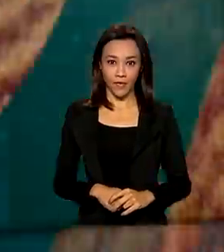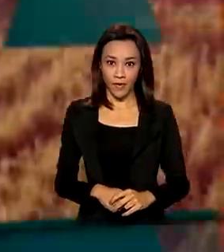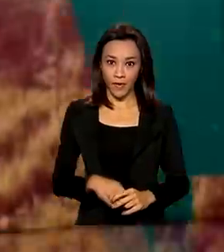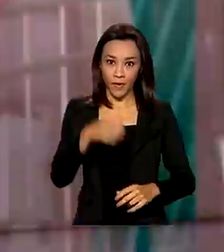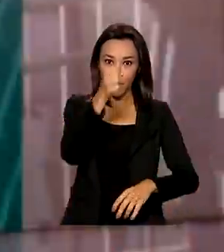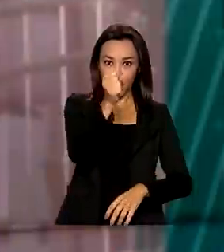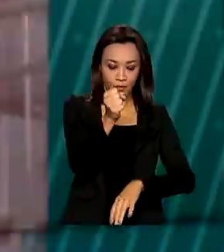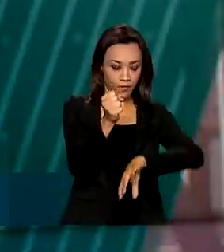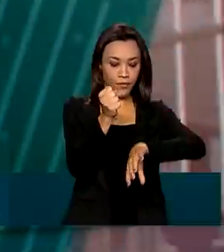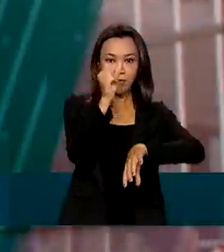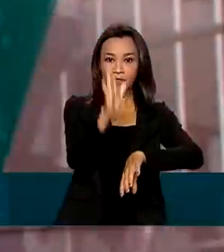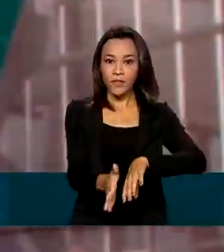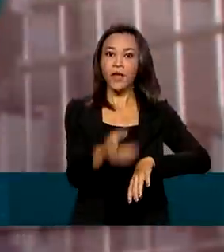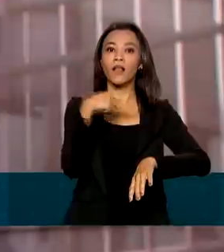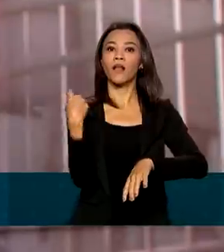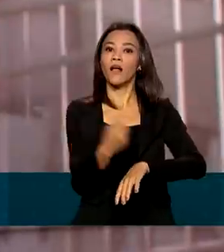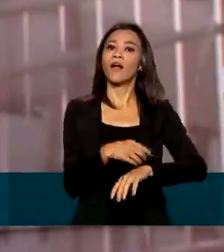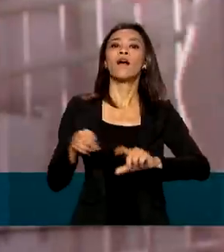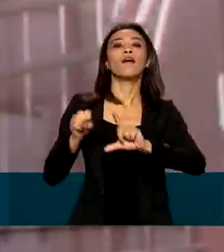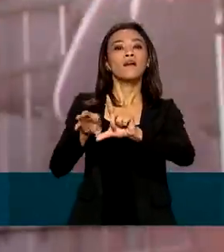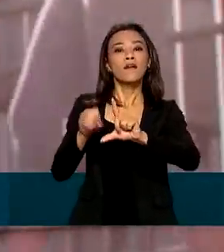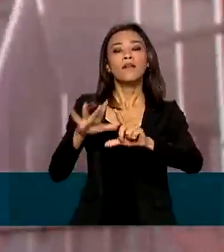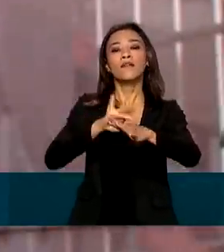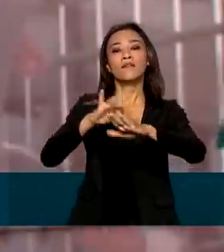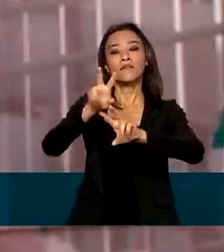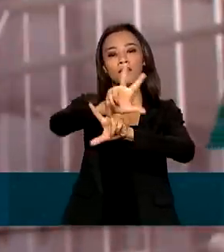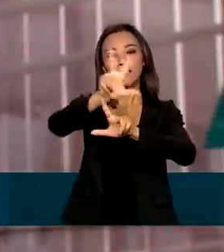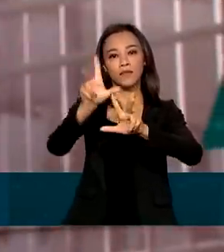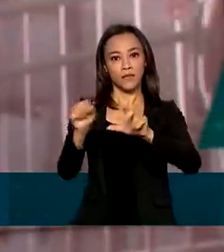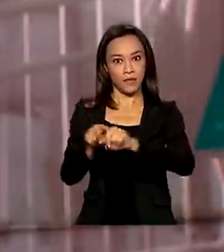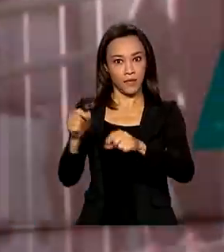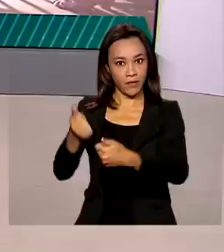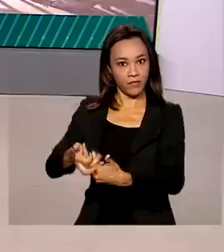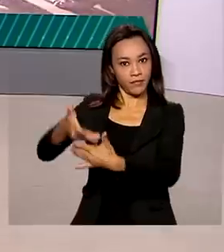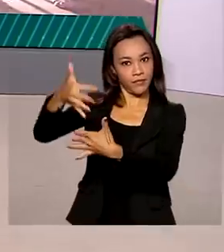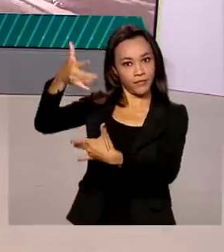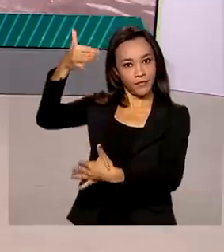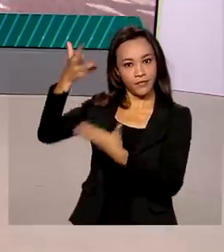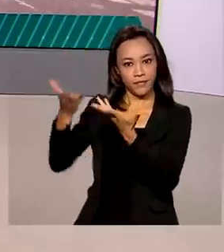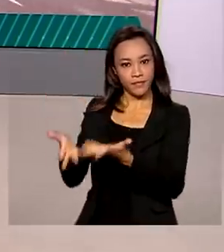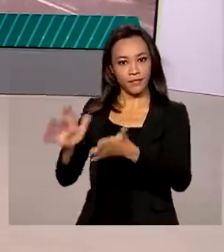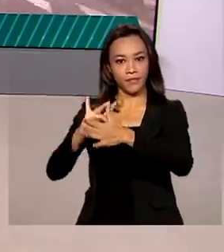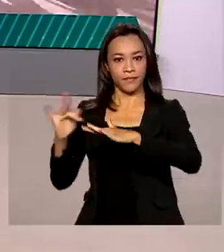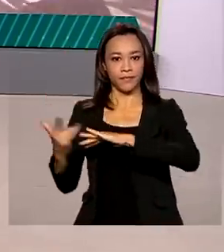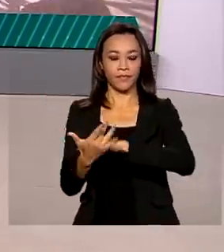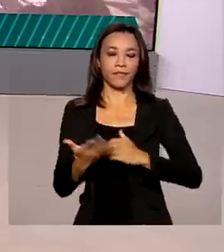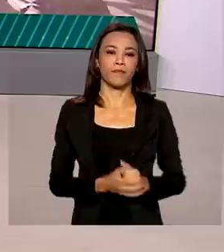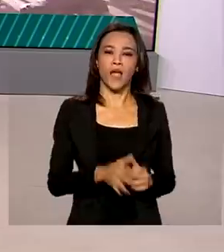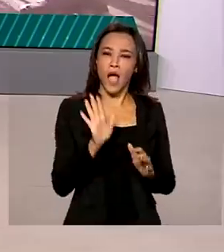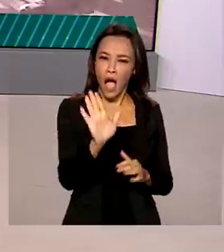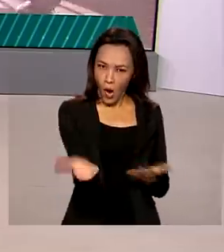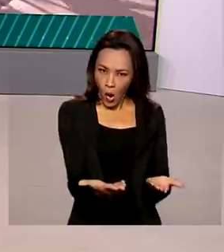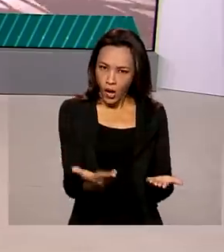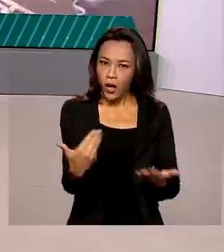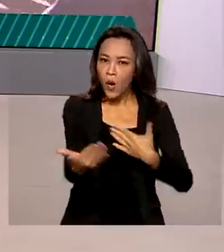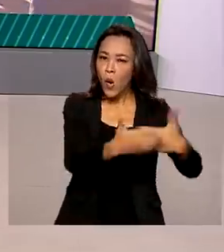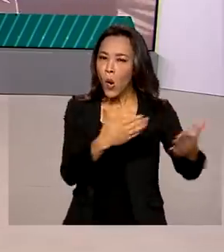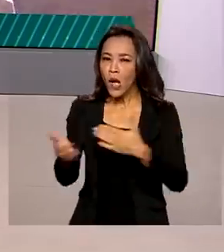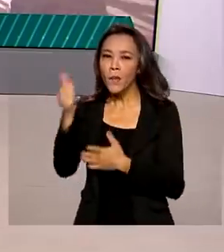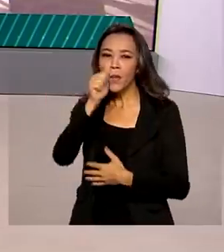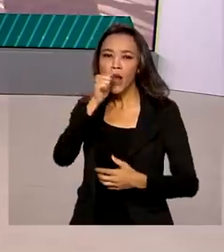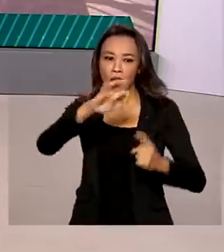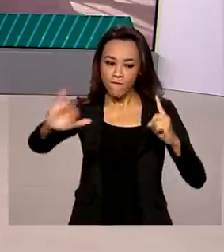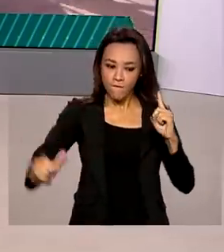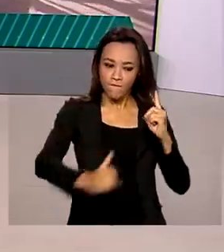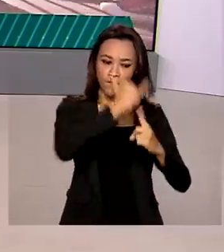Oito horas, estamos ao vivo pela TV Brasil e redes sociais. A partir de agora, qualquer mulher vítima